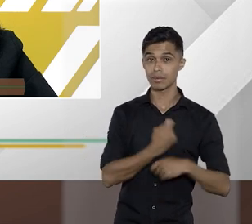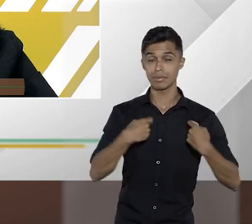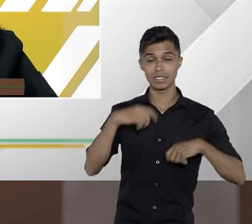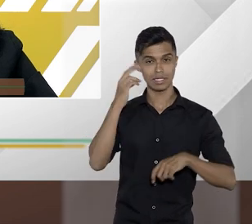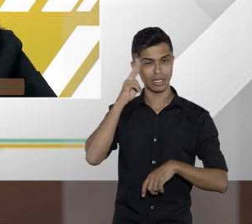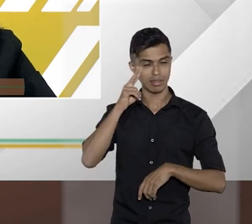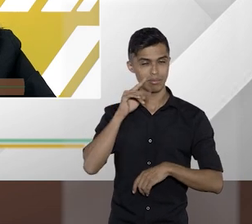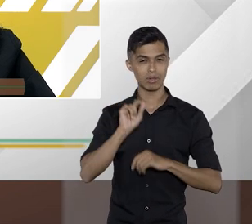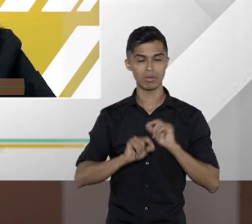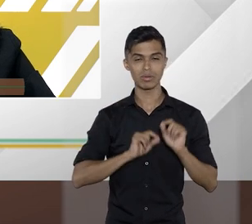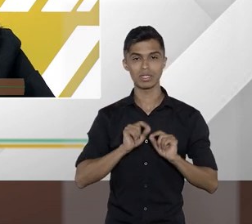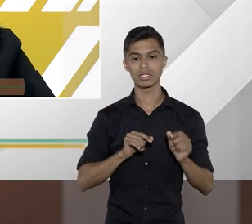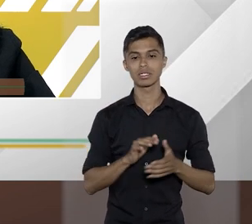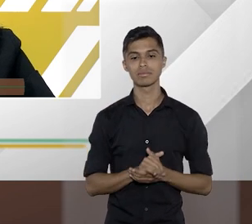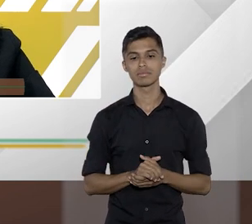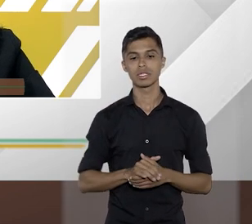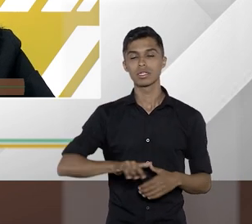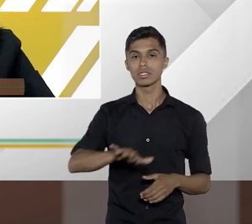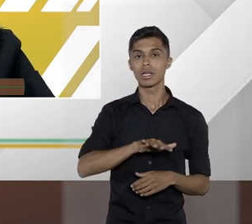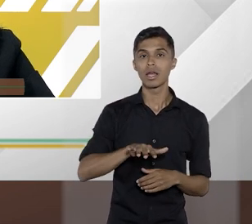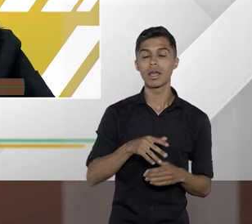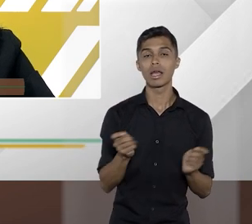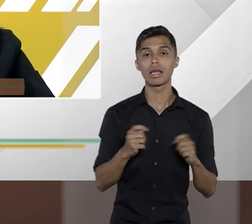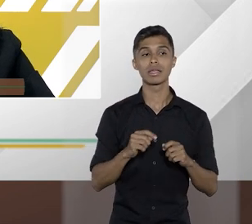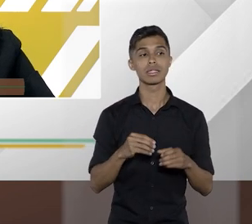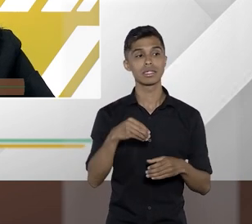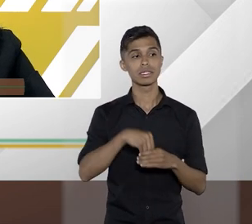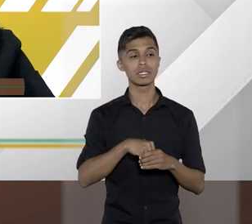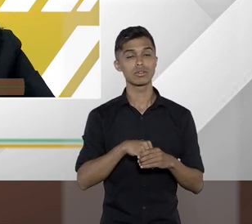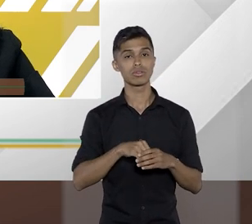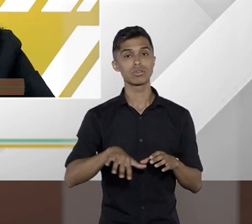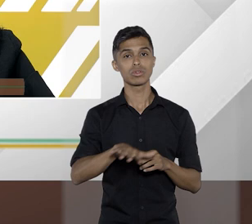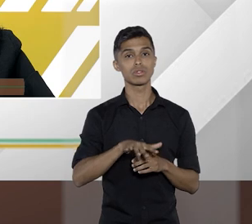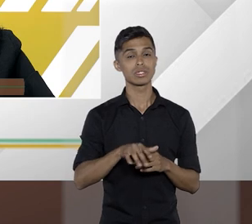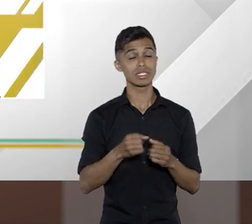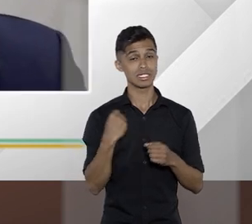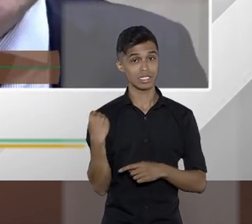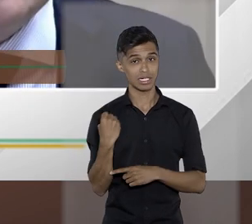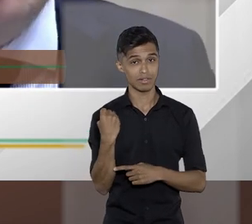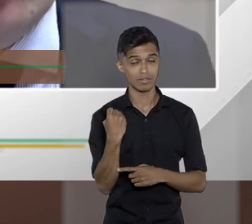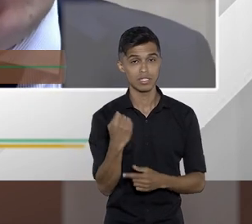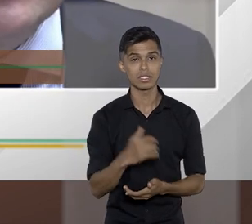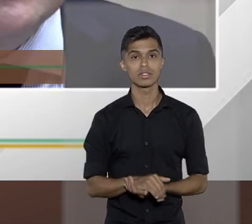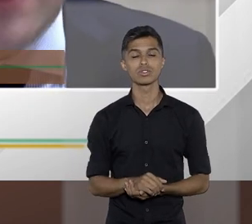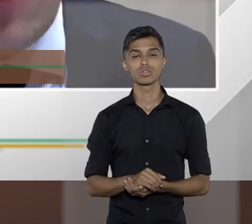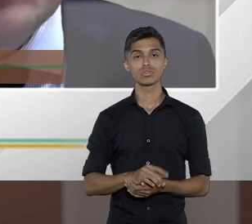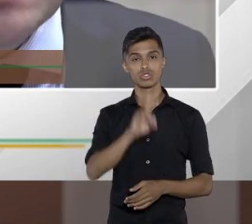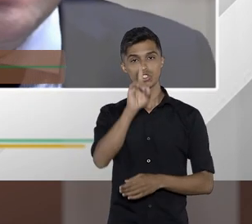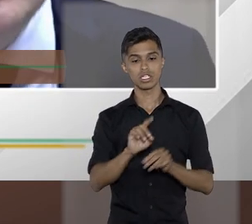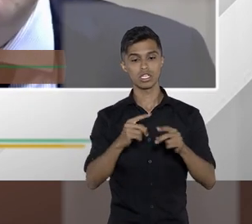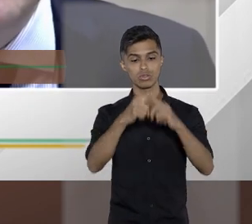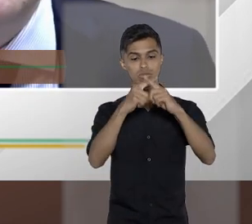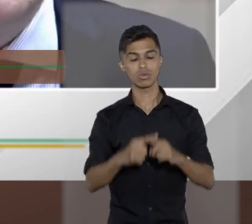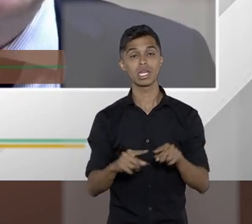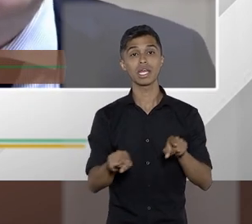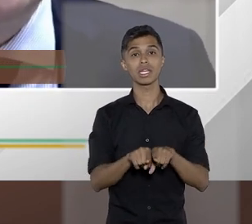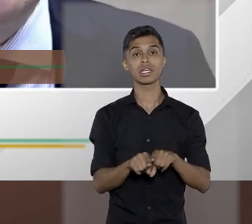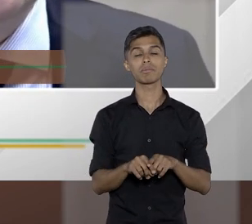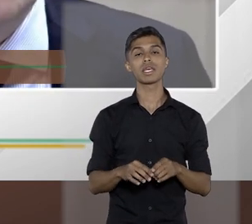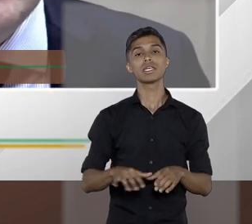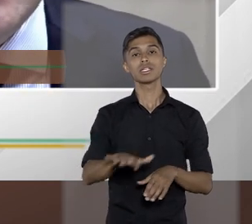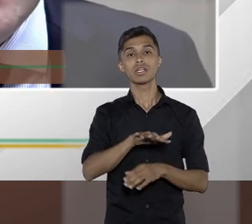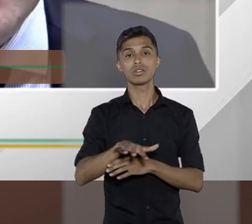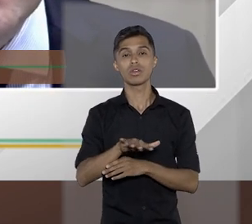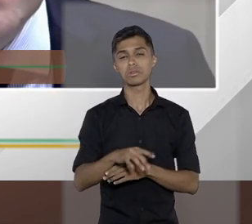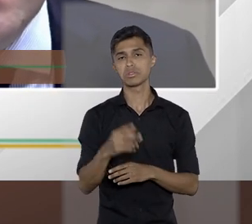que as situações podem se dar em um ambiente, assim, bem gravoso do direito concorrencial e também naquelas